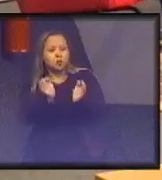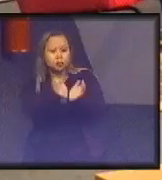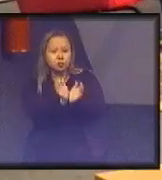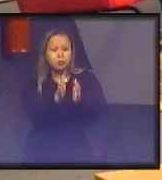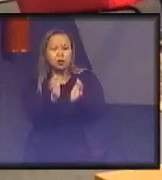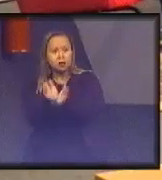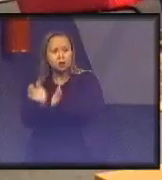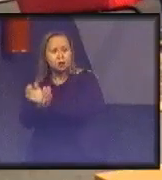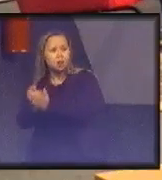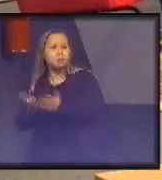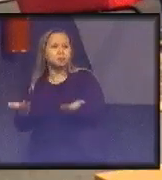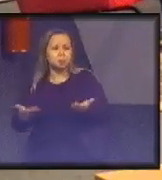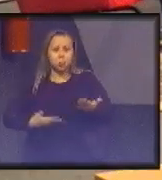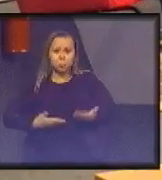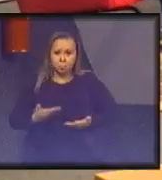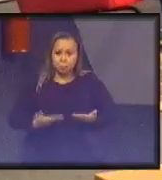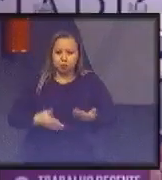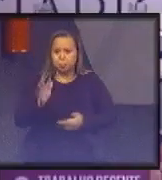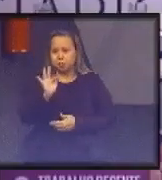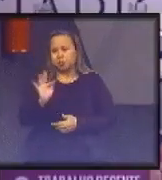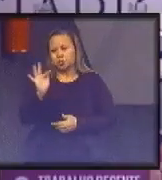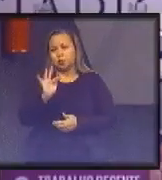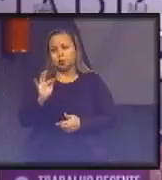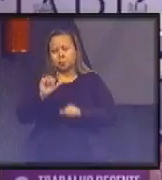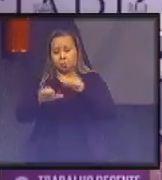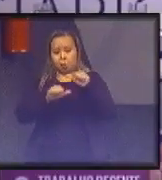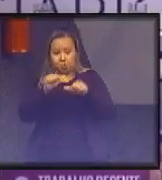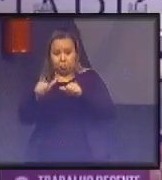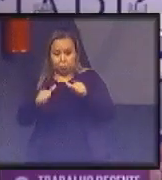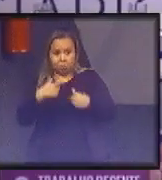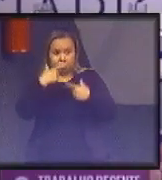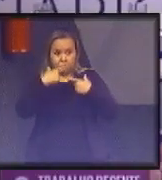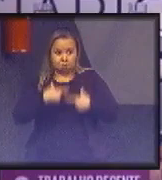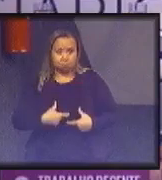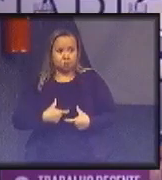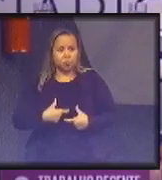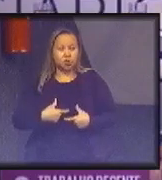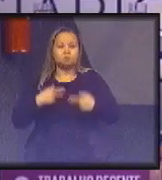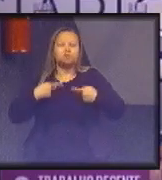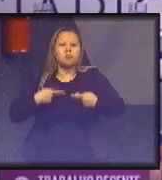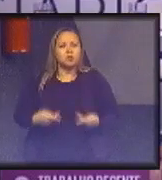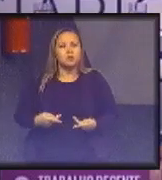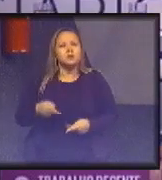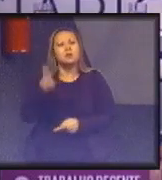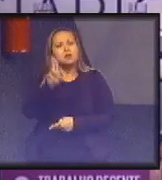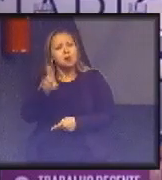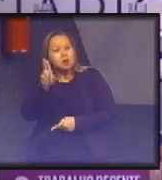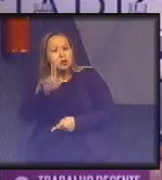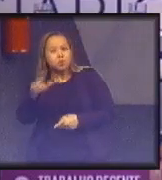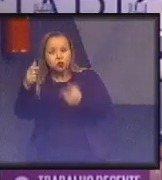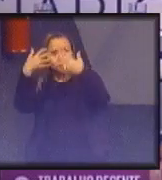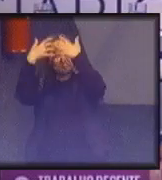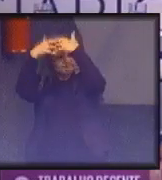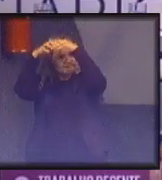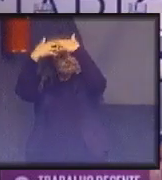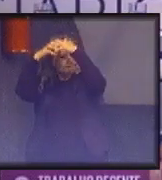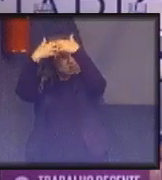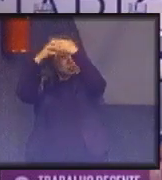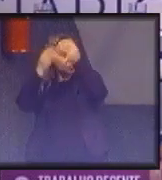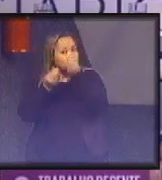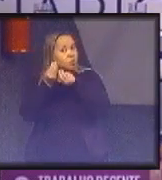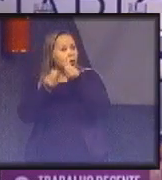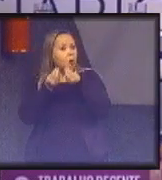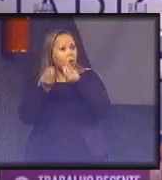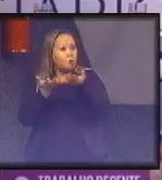seu quadro funcional, a ter essa mudança de comportamento, esse consumo mais consciente? Como é que a gente poderia fazer